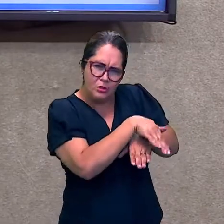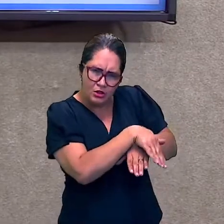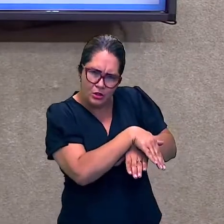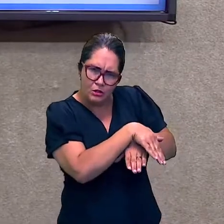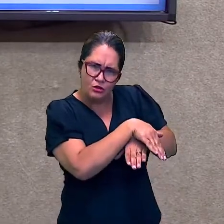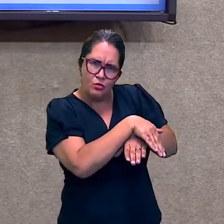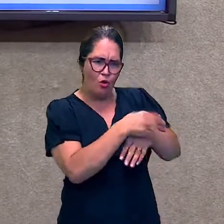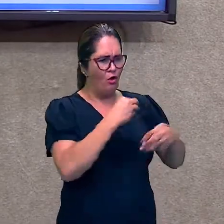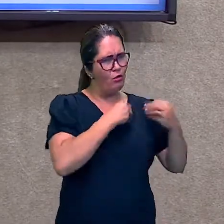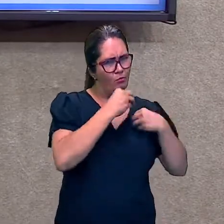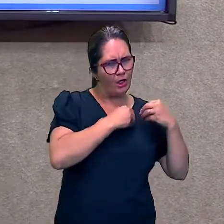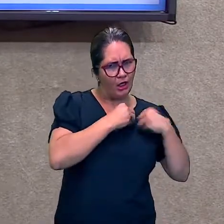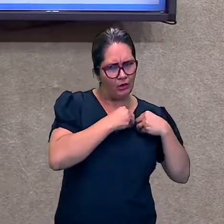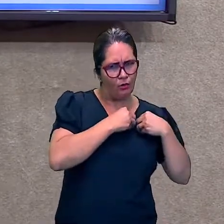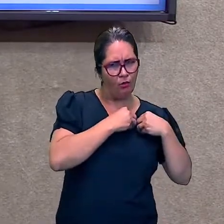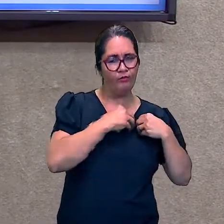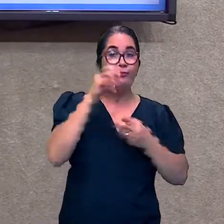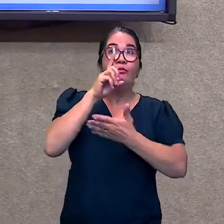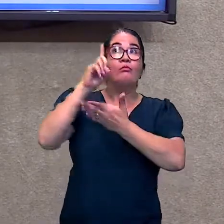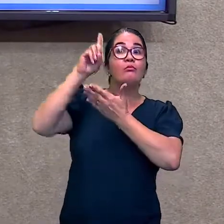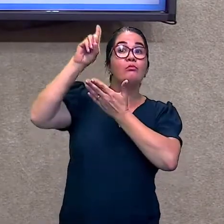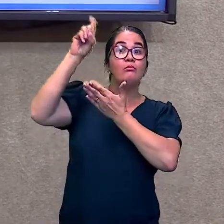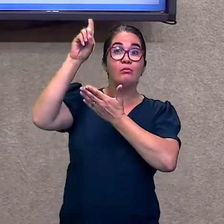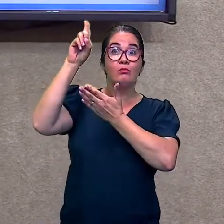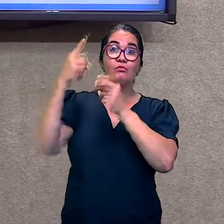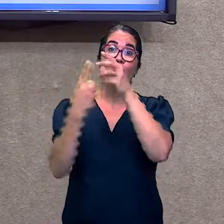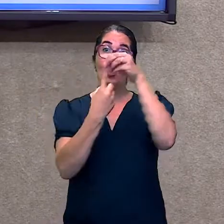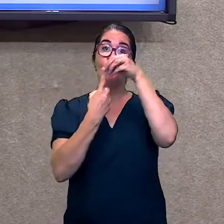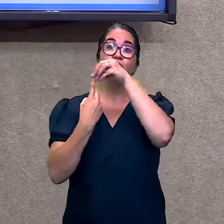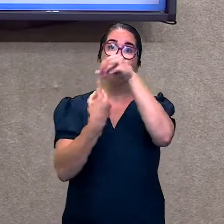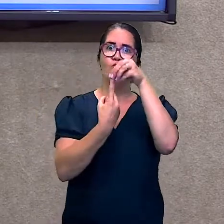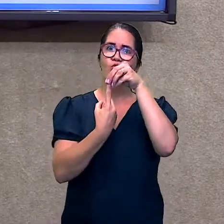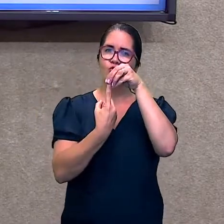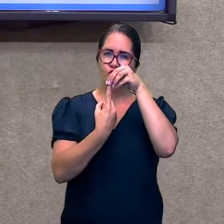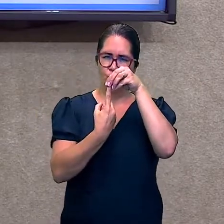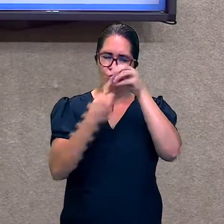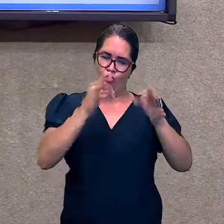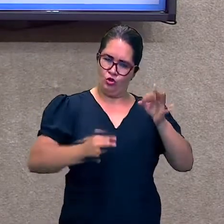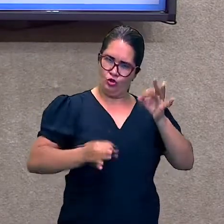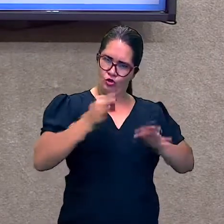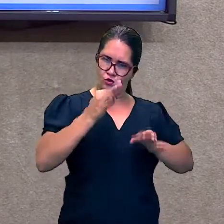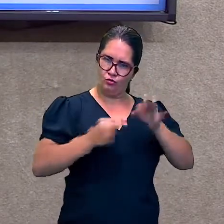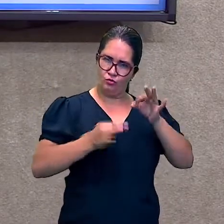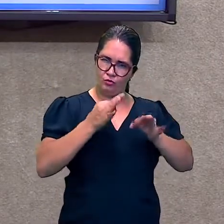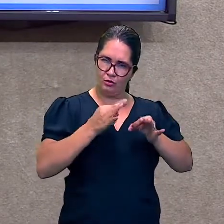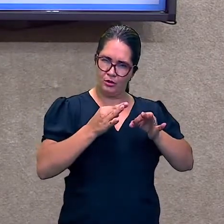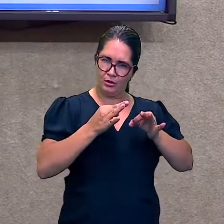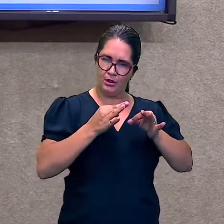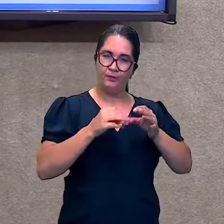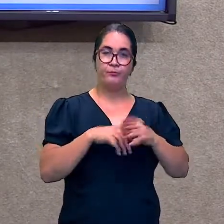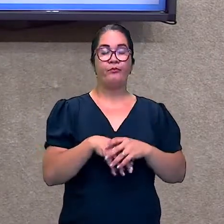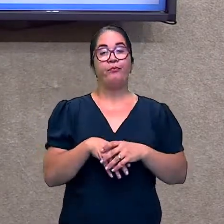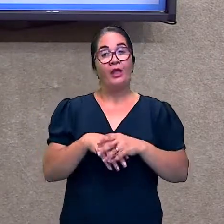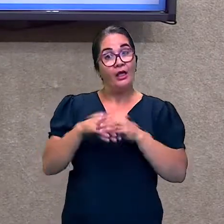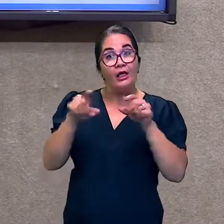única fonte de conhecimento verdadeiro. O domínio cultural era